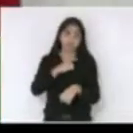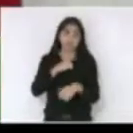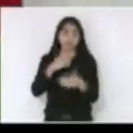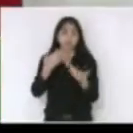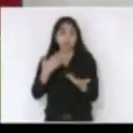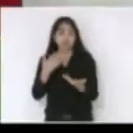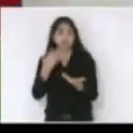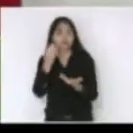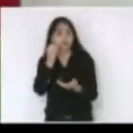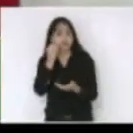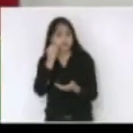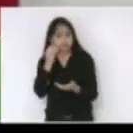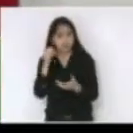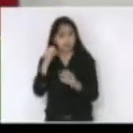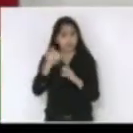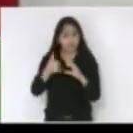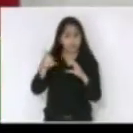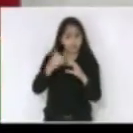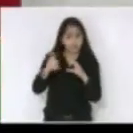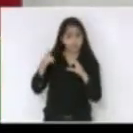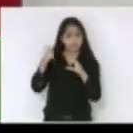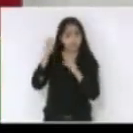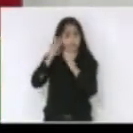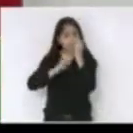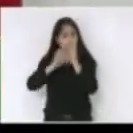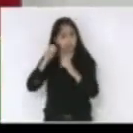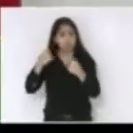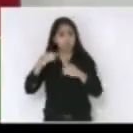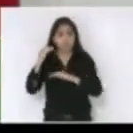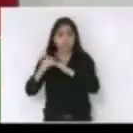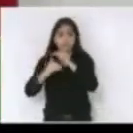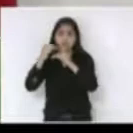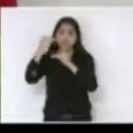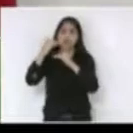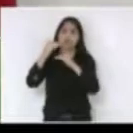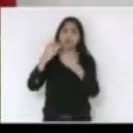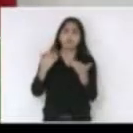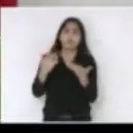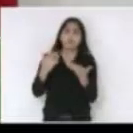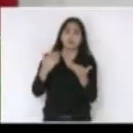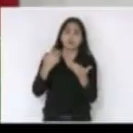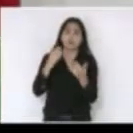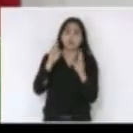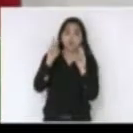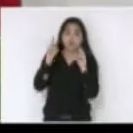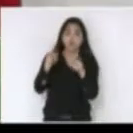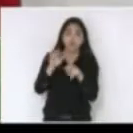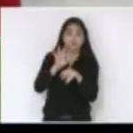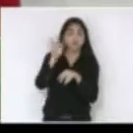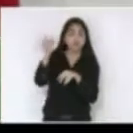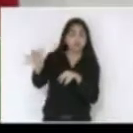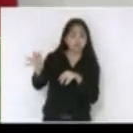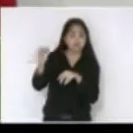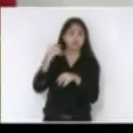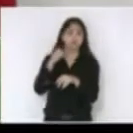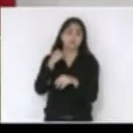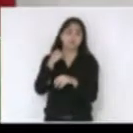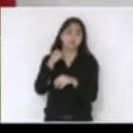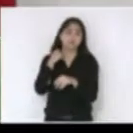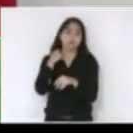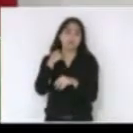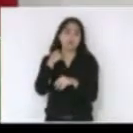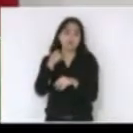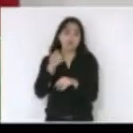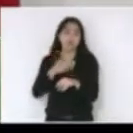Celesc evidentemente precisa crescer precisamos ter olhar para o futuro e isso é muito importante mas eu